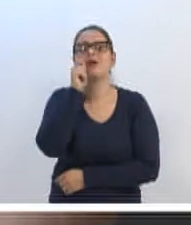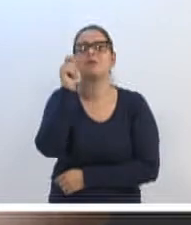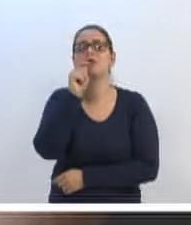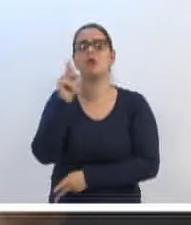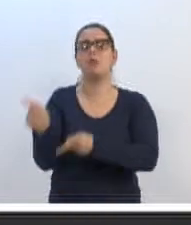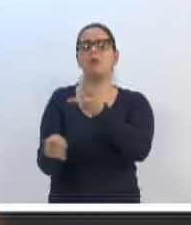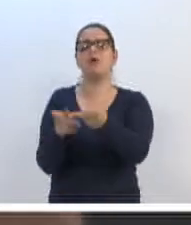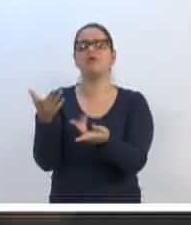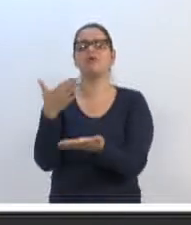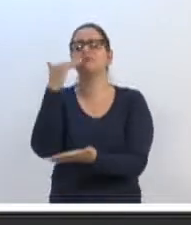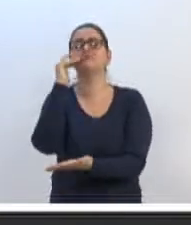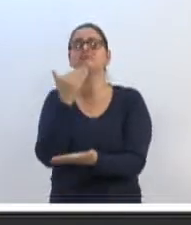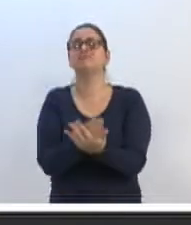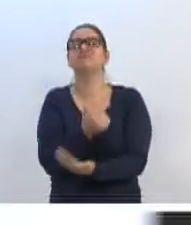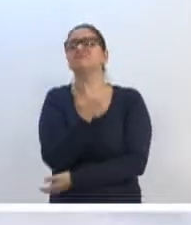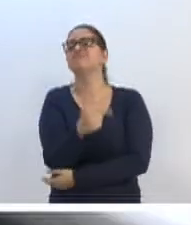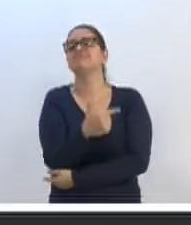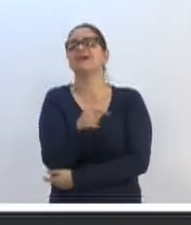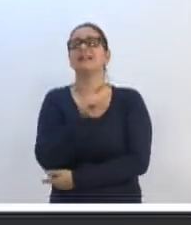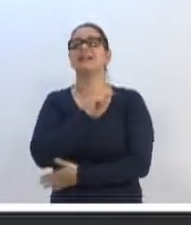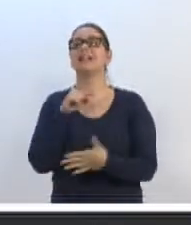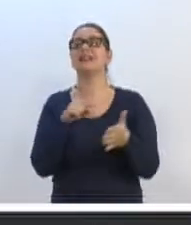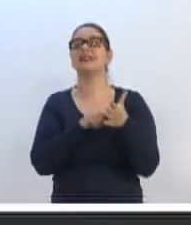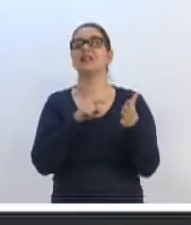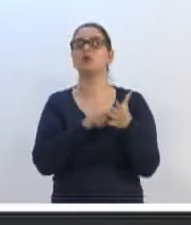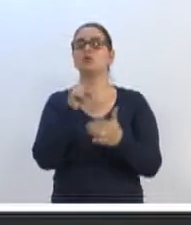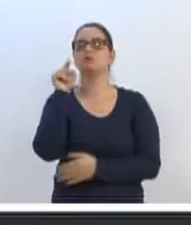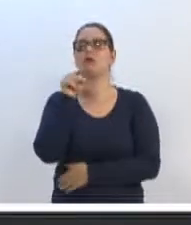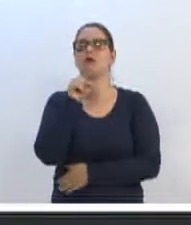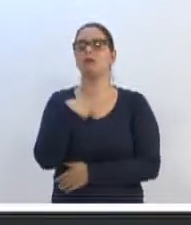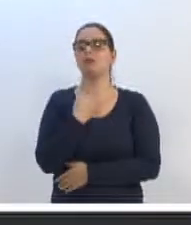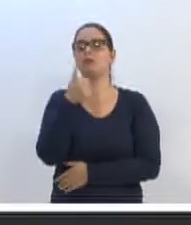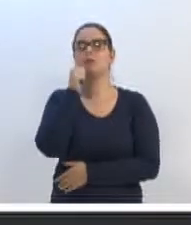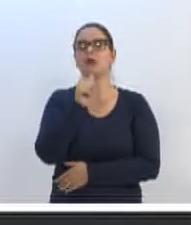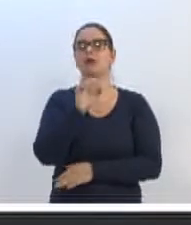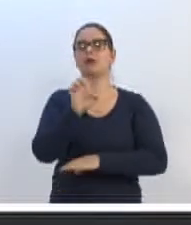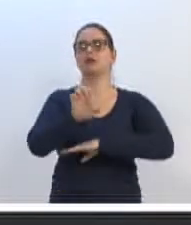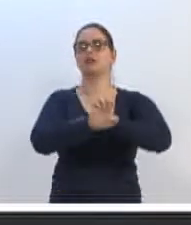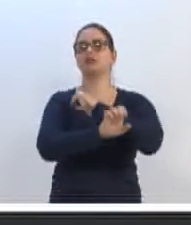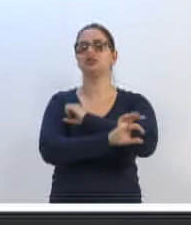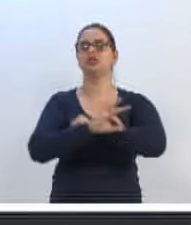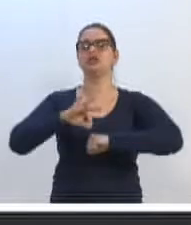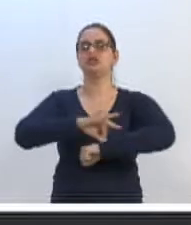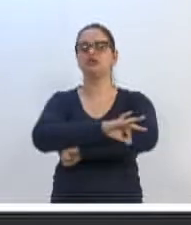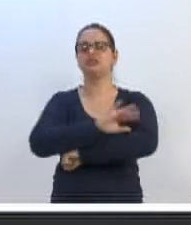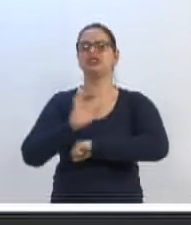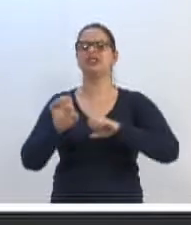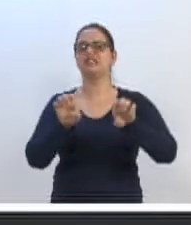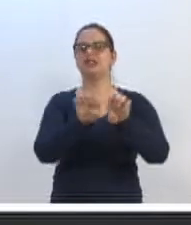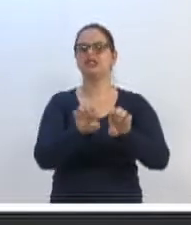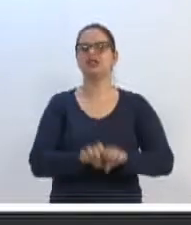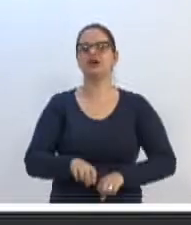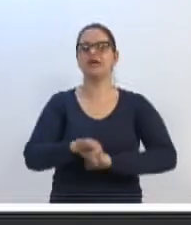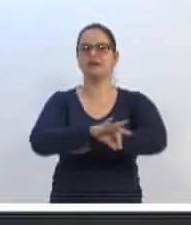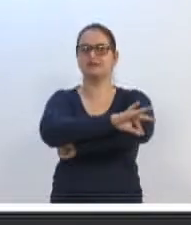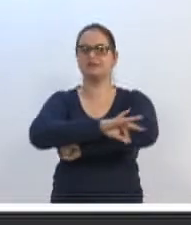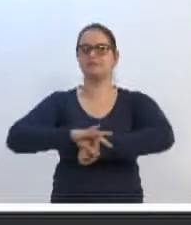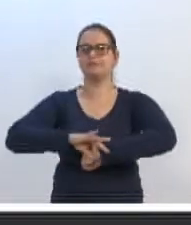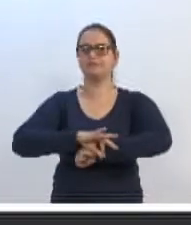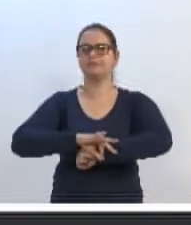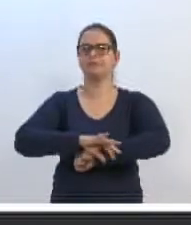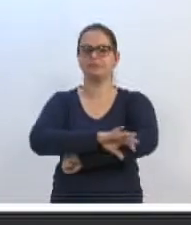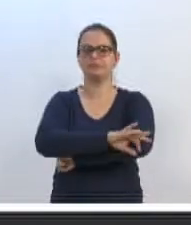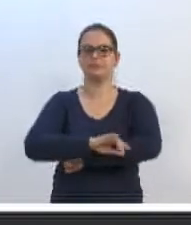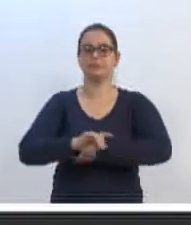está desacreditado. Veja bem aqui, tem uma denúncia em mãos aqui de uma engenheira que lesou 32 famílias nesse